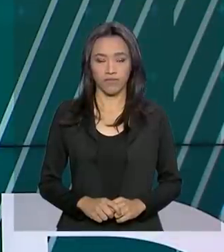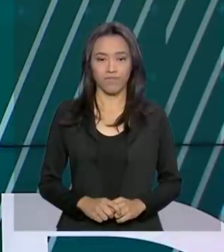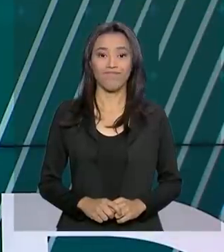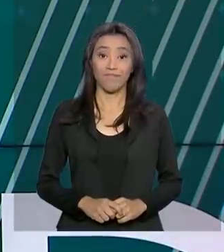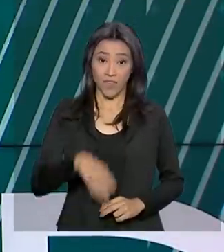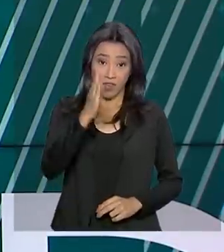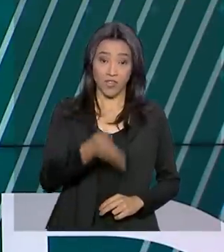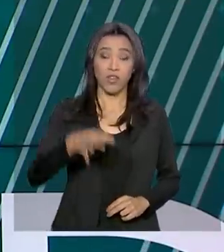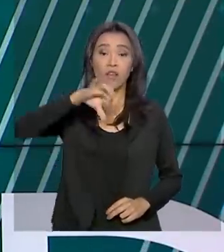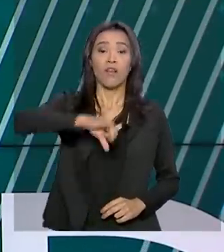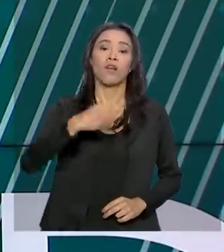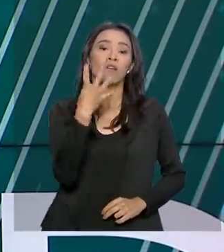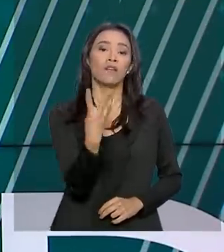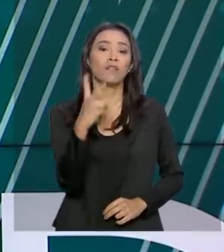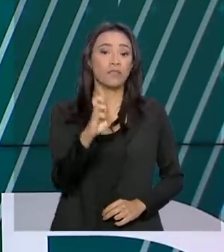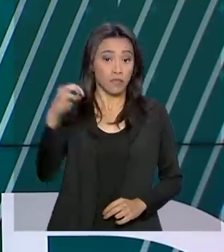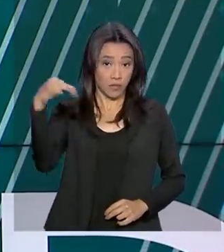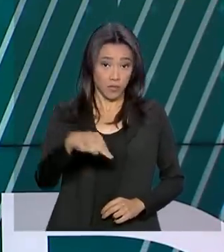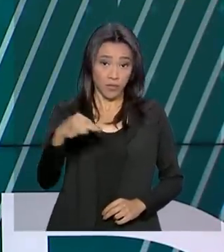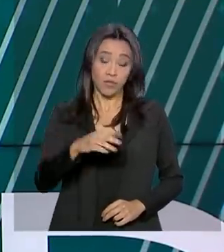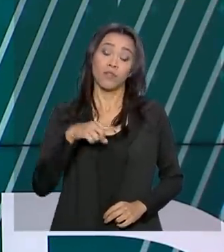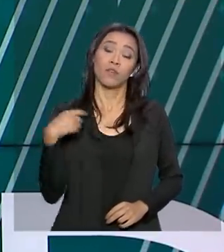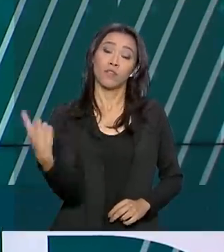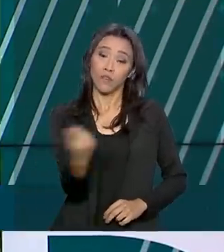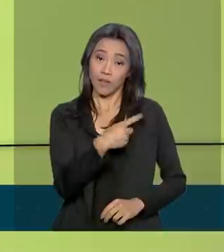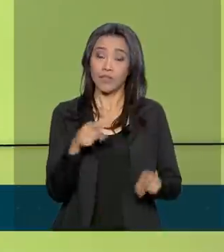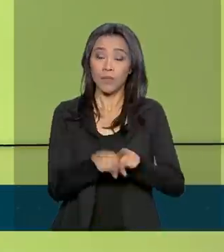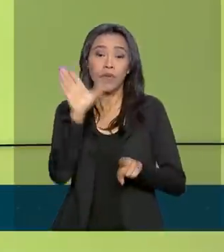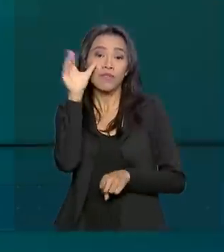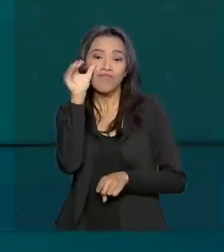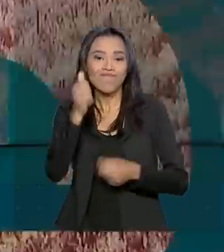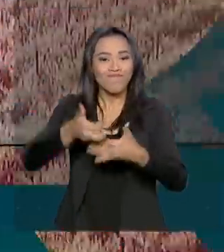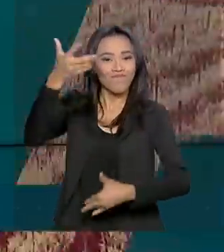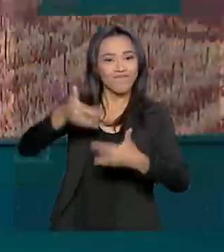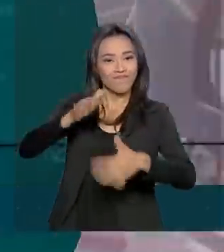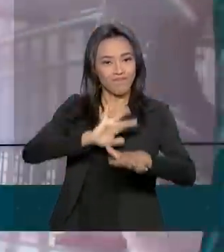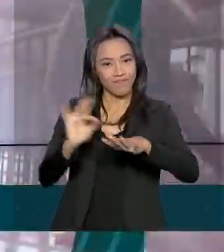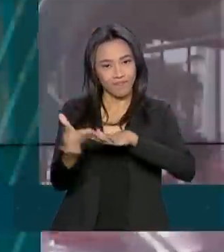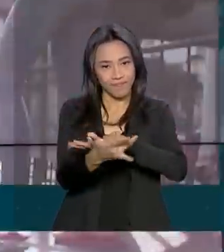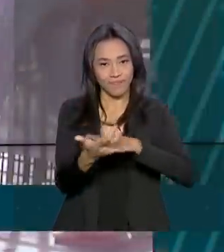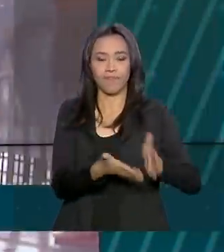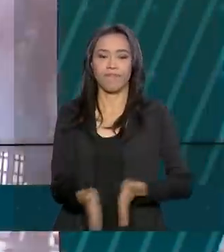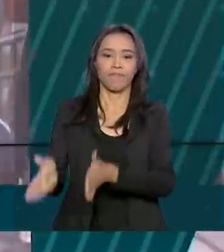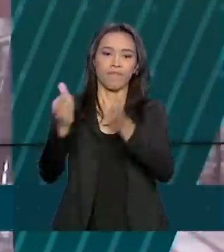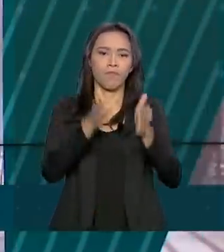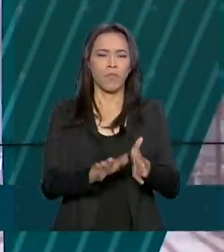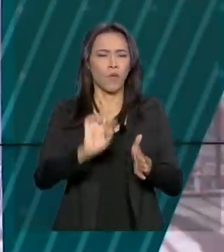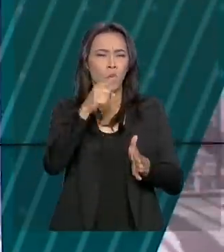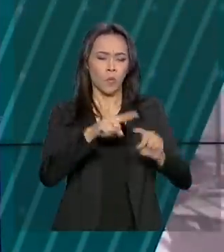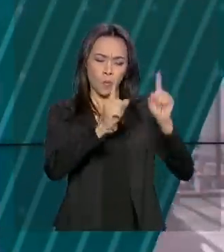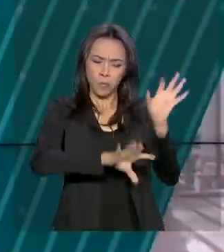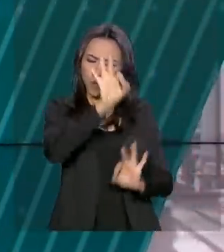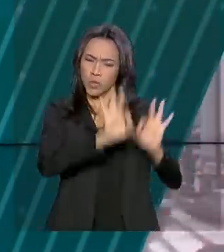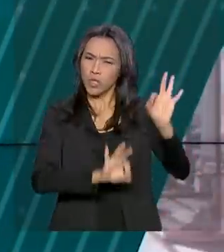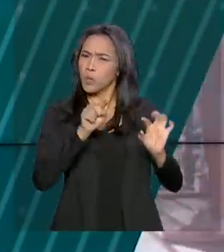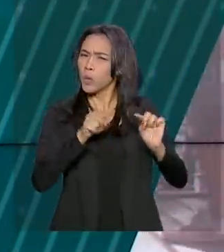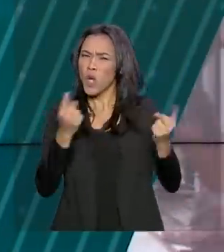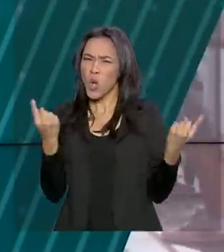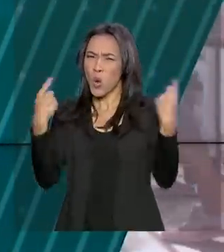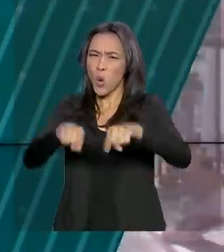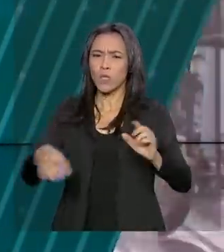São nove horas e quarenta e cinco minutos, estamos ao vivo também pelas redes sociais. Um projeto de combate à